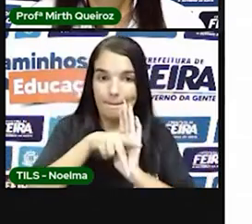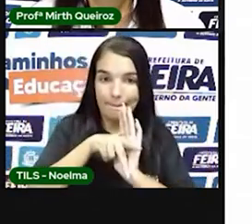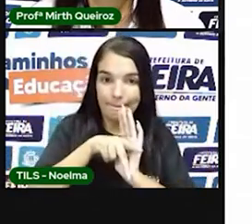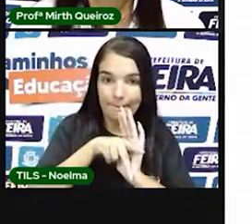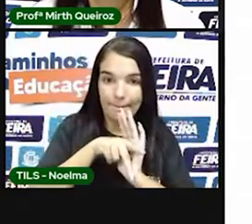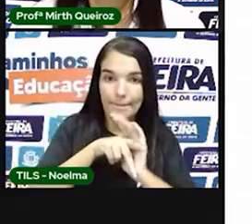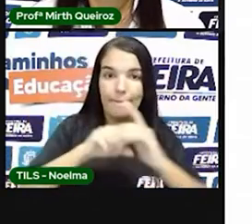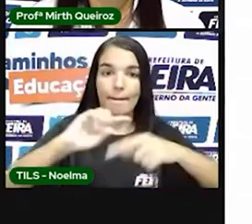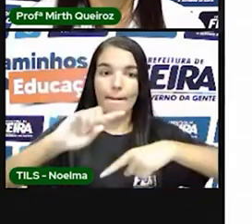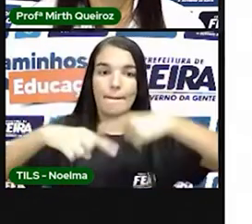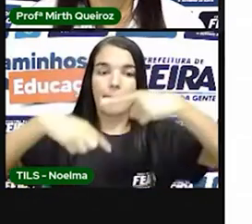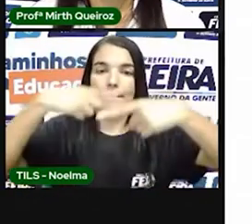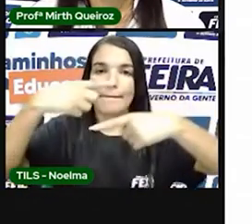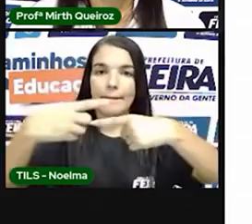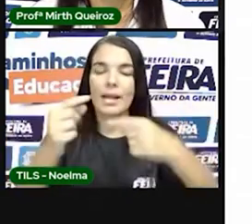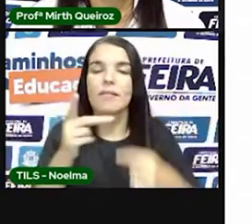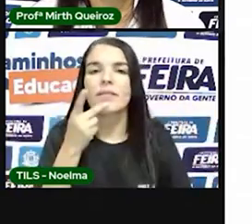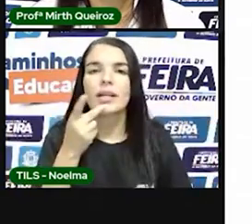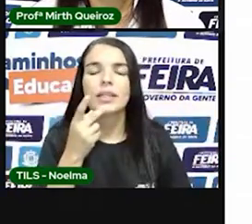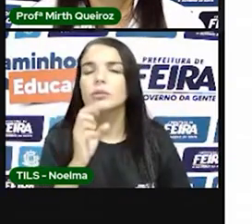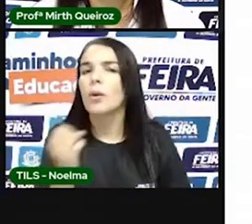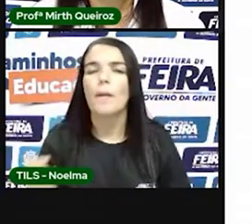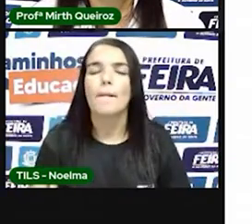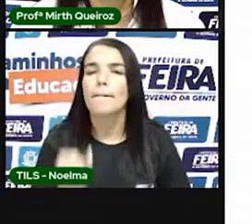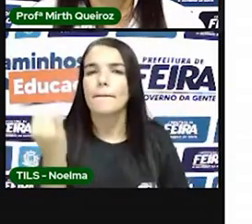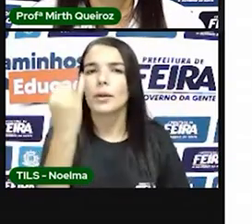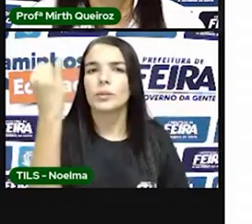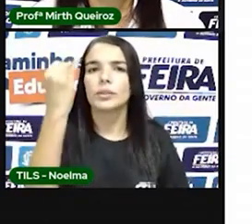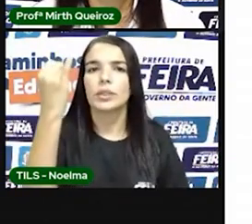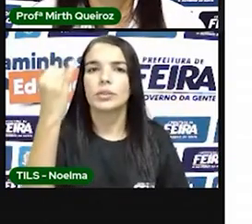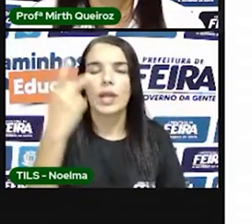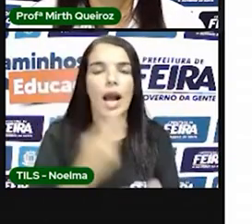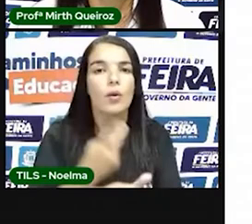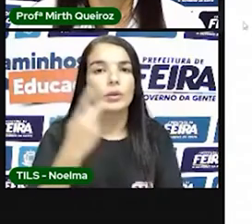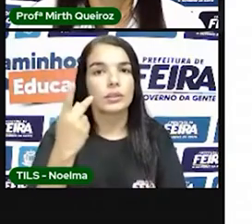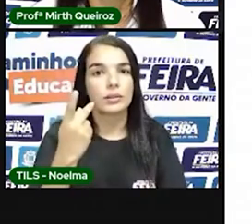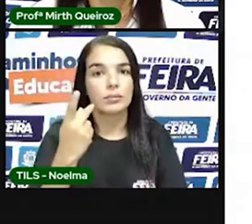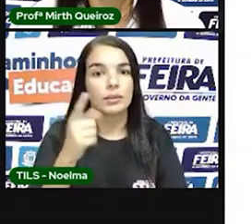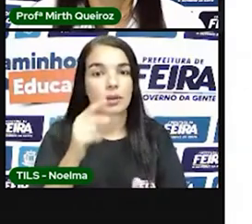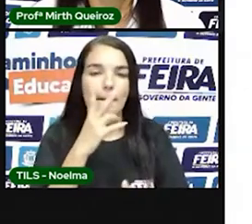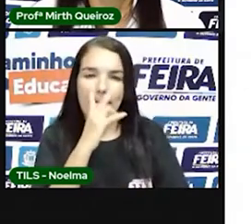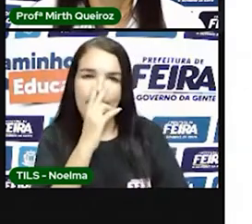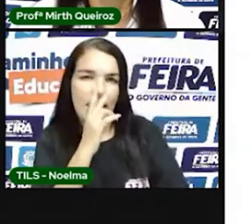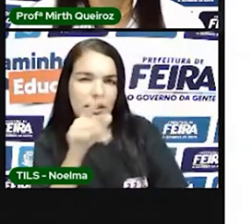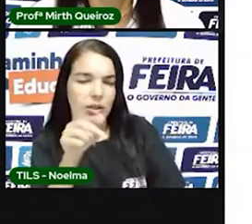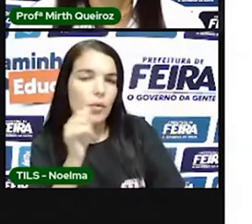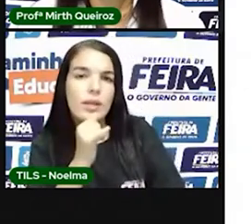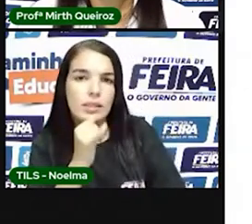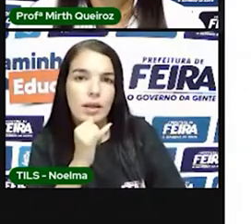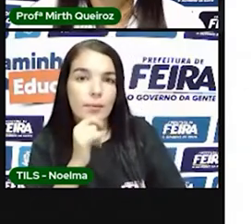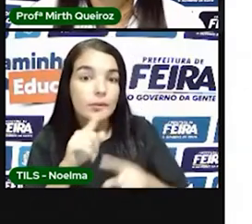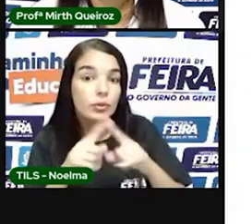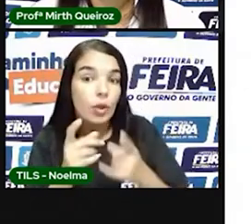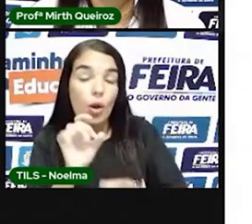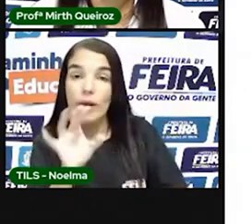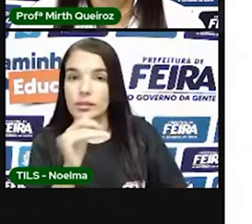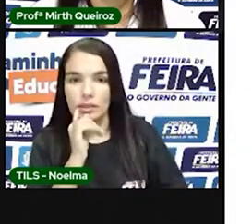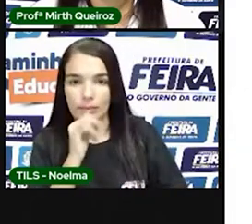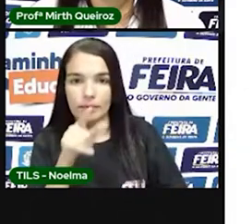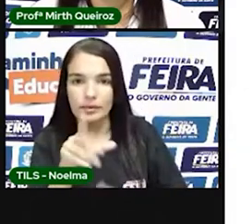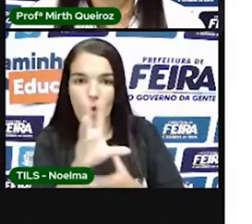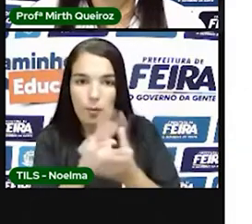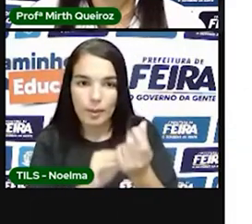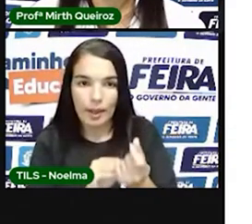acontecimentos durante esse período. Mais ou menos nesse modelo aqui. Aqui é somente um exemplo.